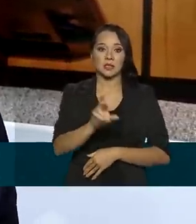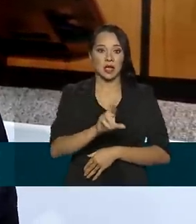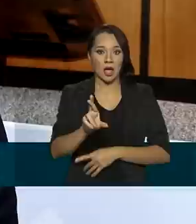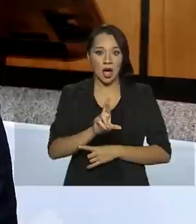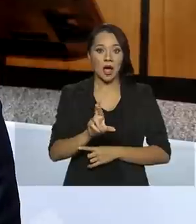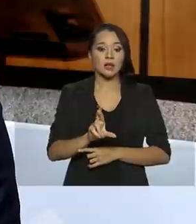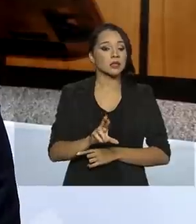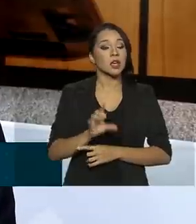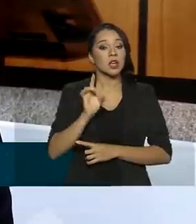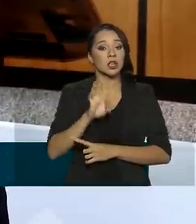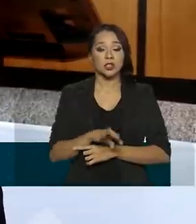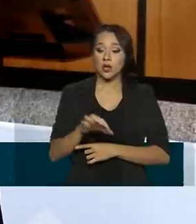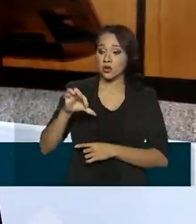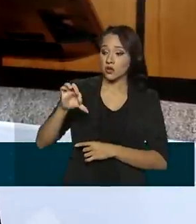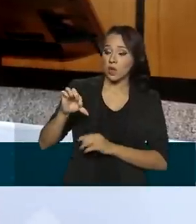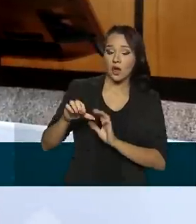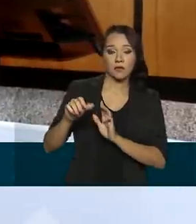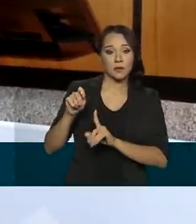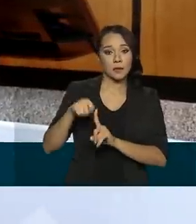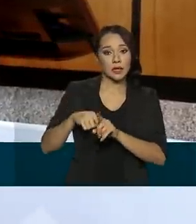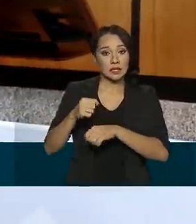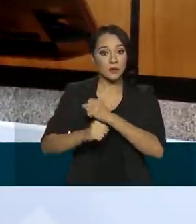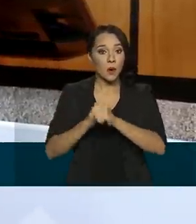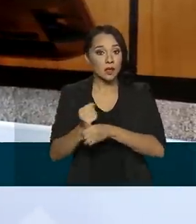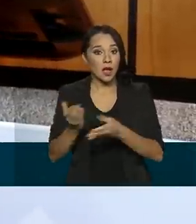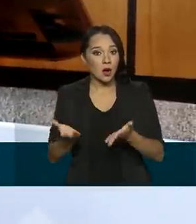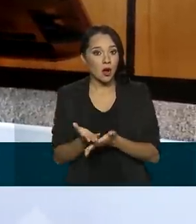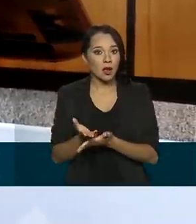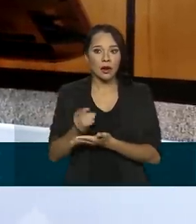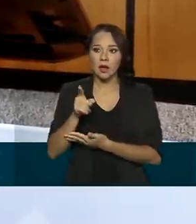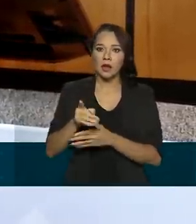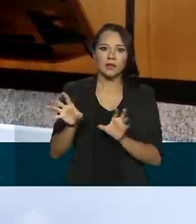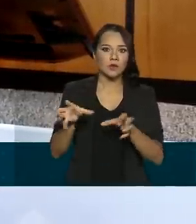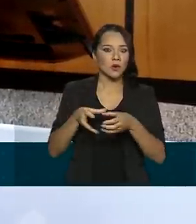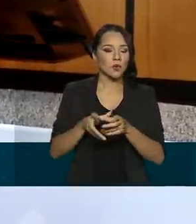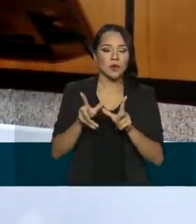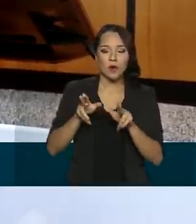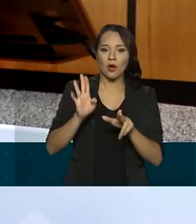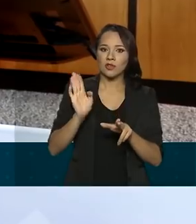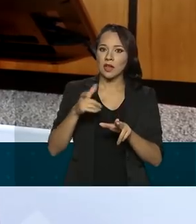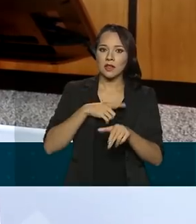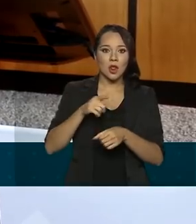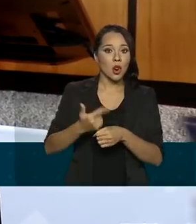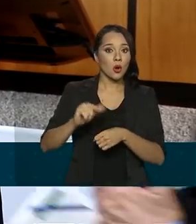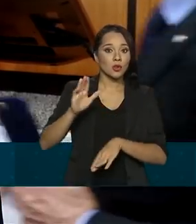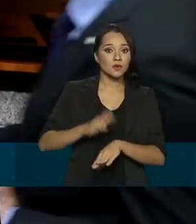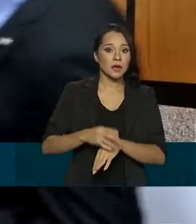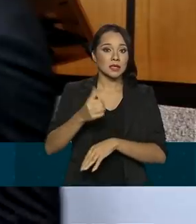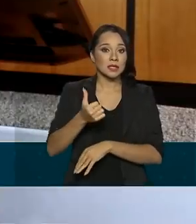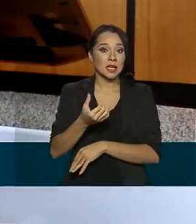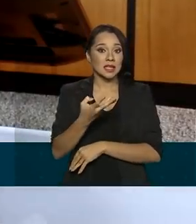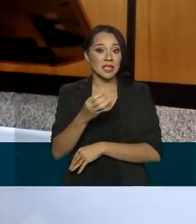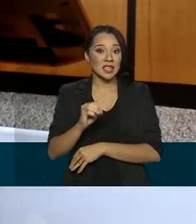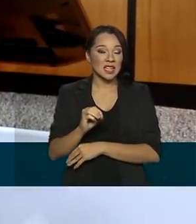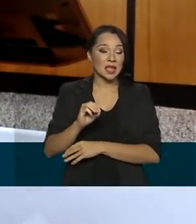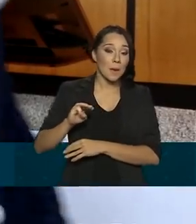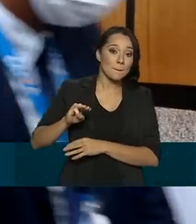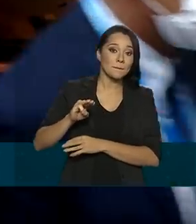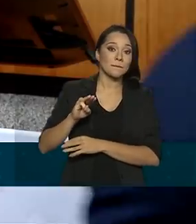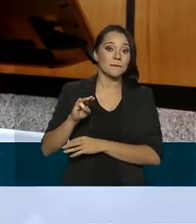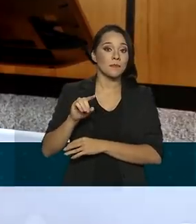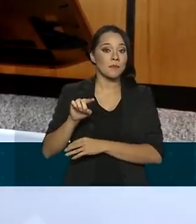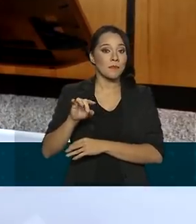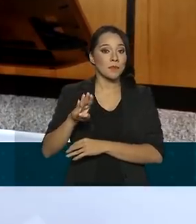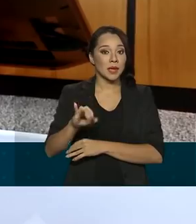e só nos nove primeiros meses desse ano, esse mesmo grupo de empresas já contabiliza um lucro de mais de 130 bilhões de reais,